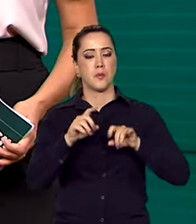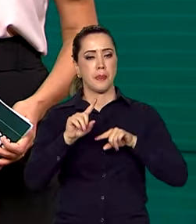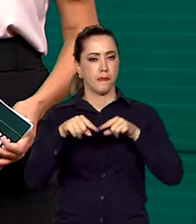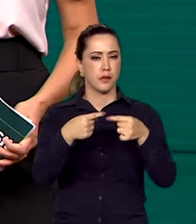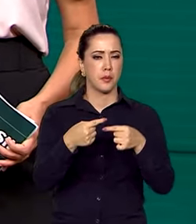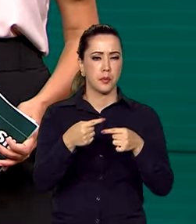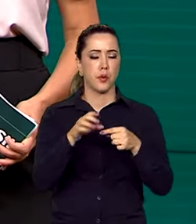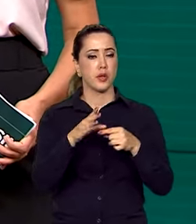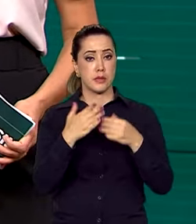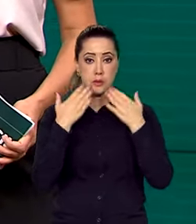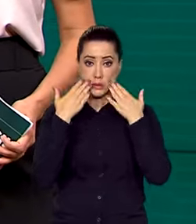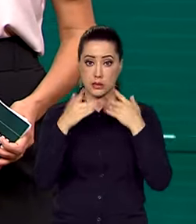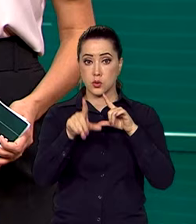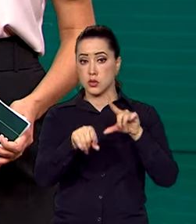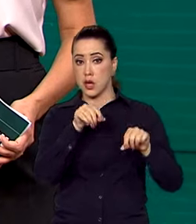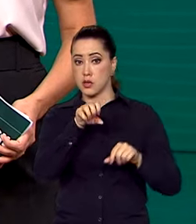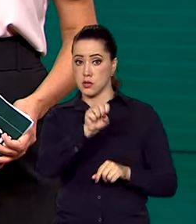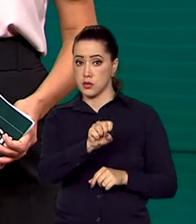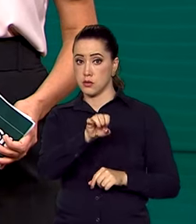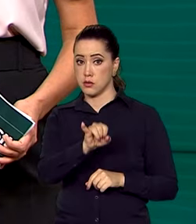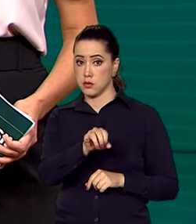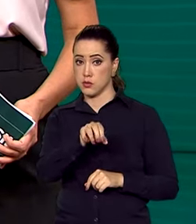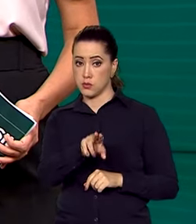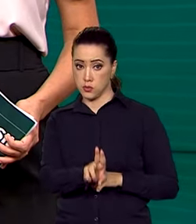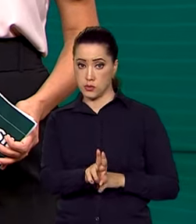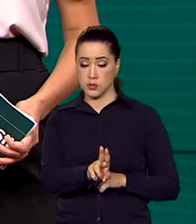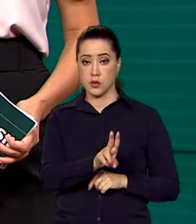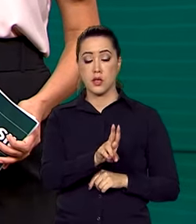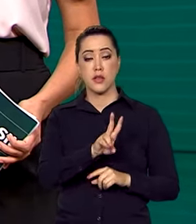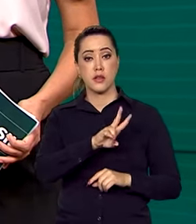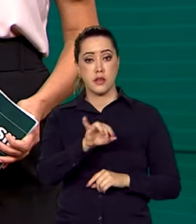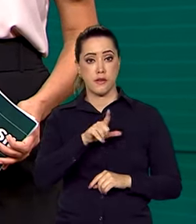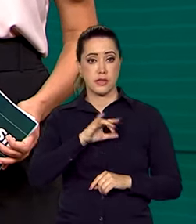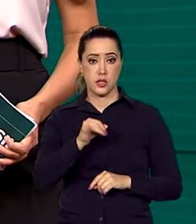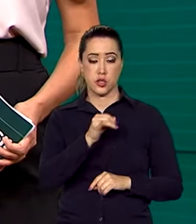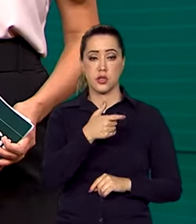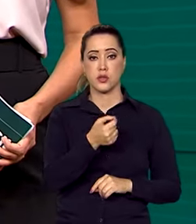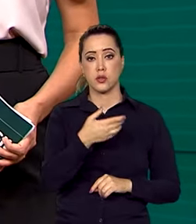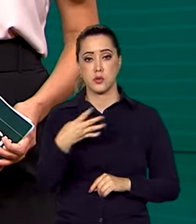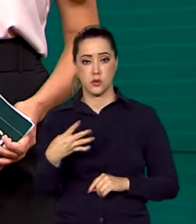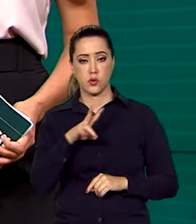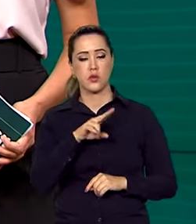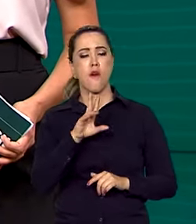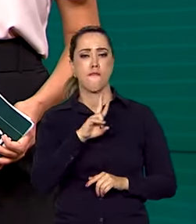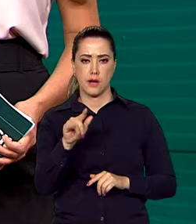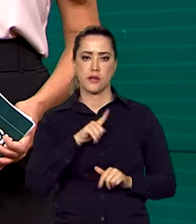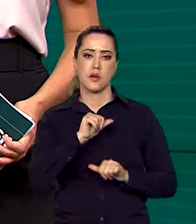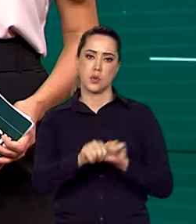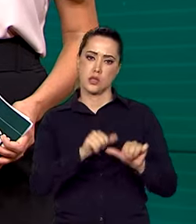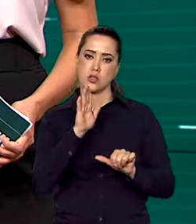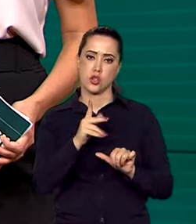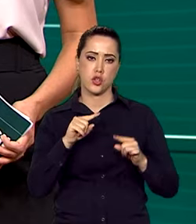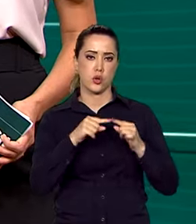a próxima edição do processo seletivo do Sistema de Seleção Unificada, previsto para janeiro de 2024, já vai contar